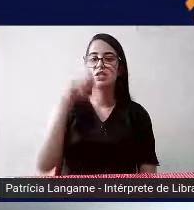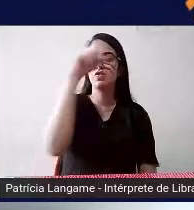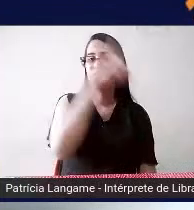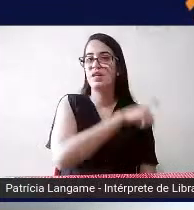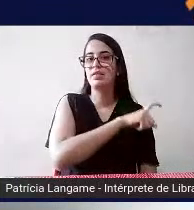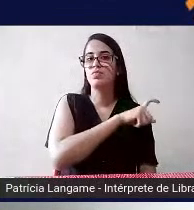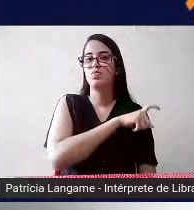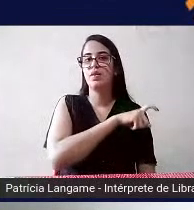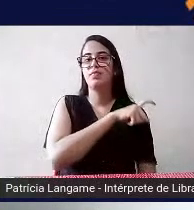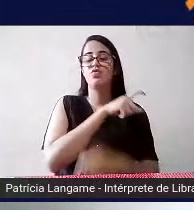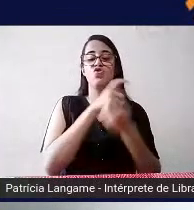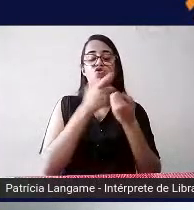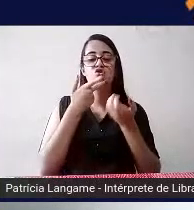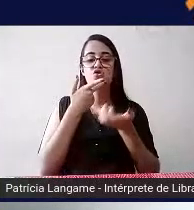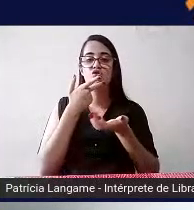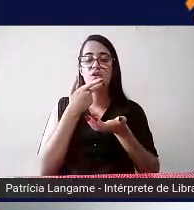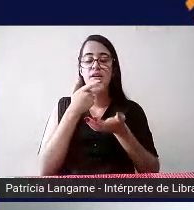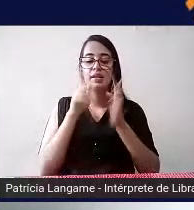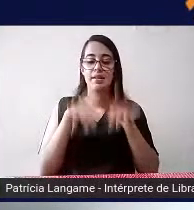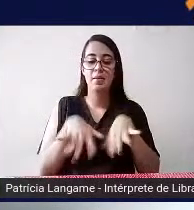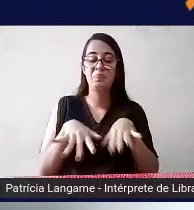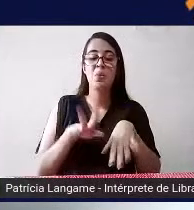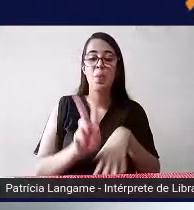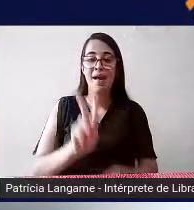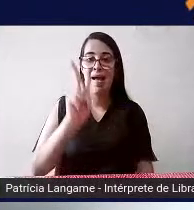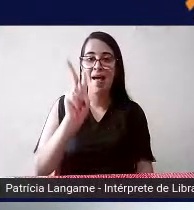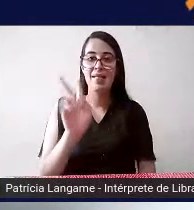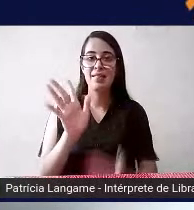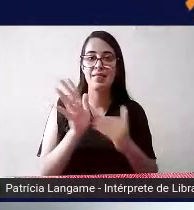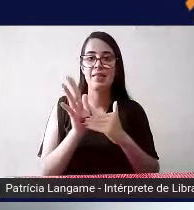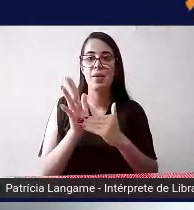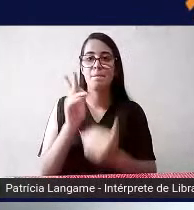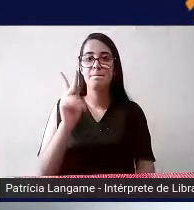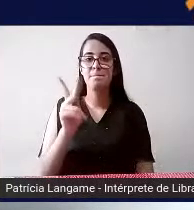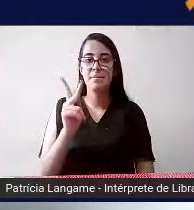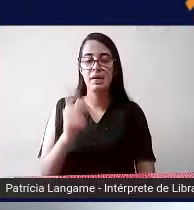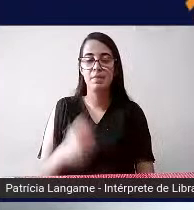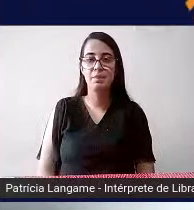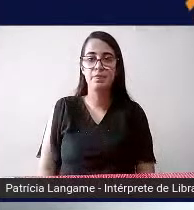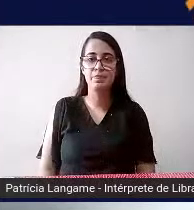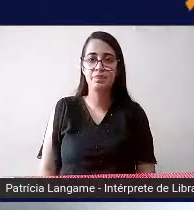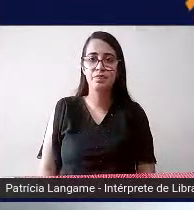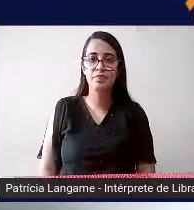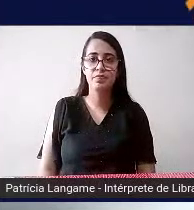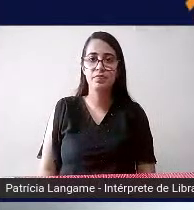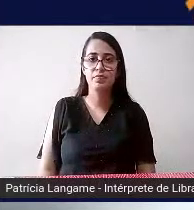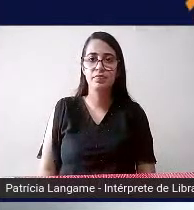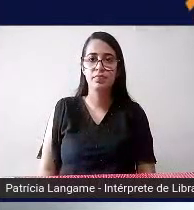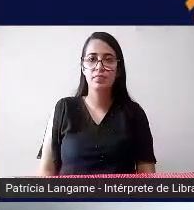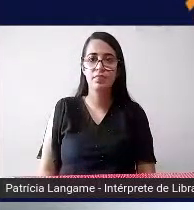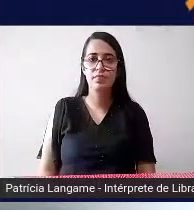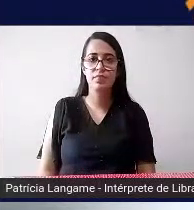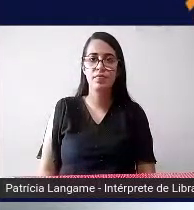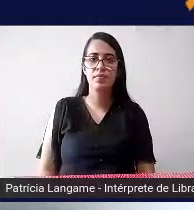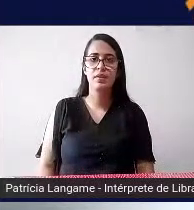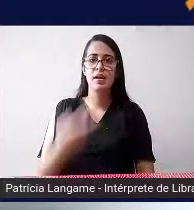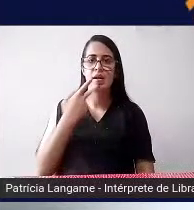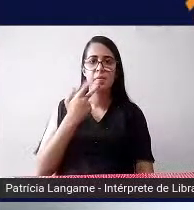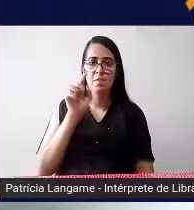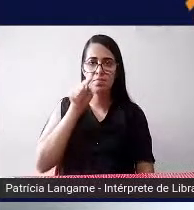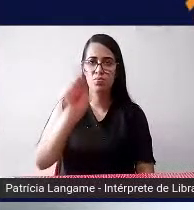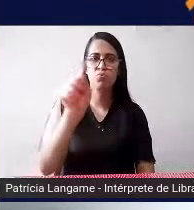escrita então do K até o T por exemplo basta furar ali a cela o ponto 3 da cela